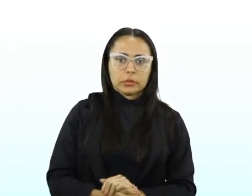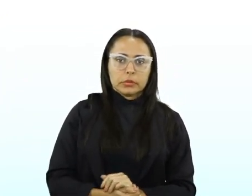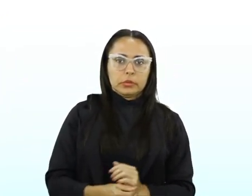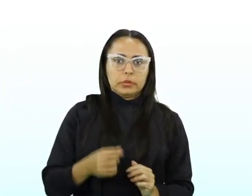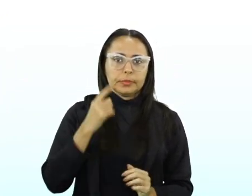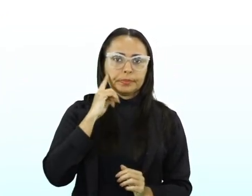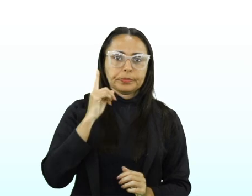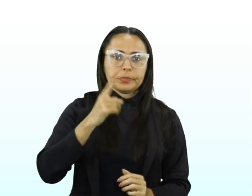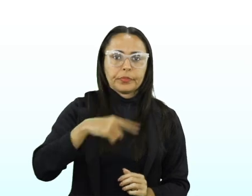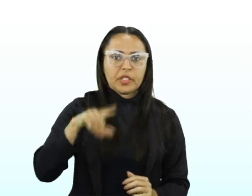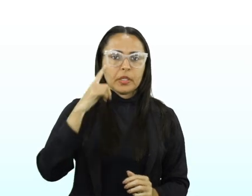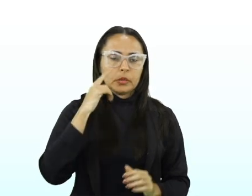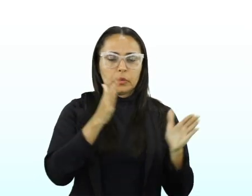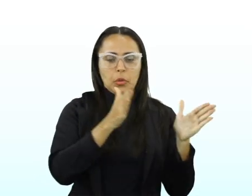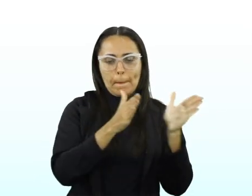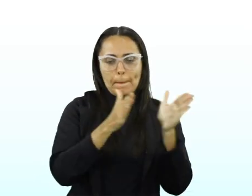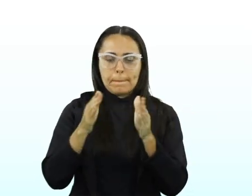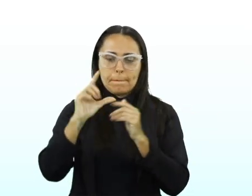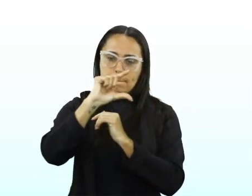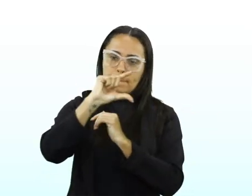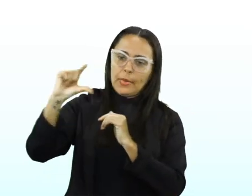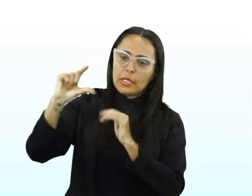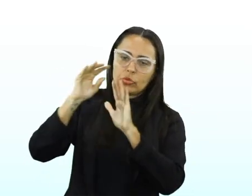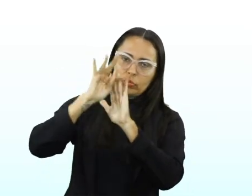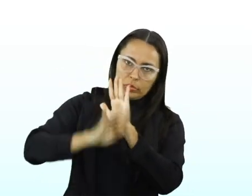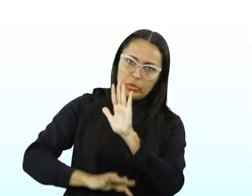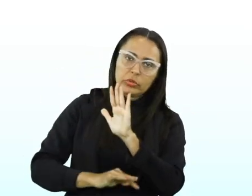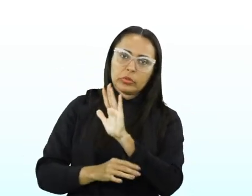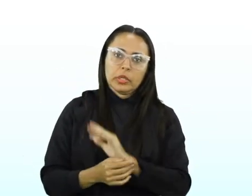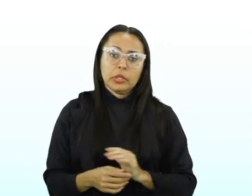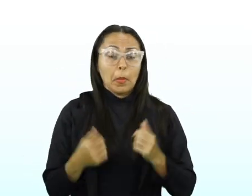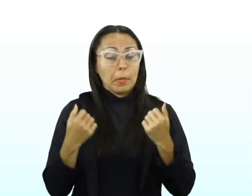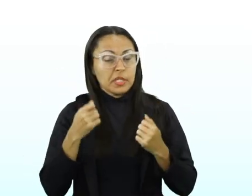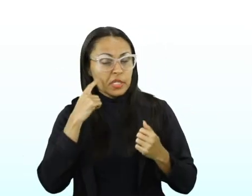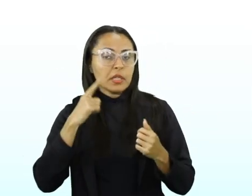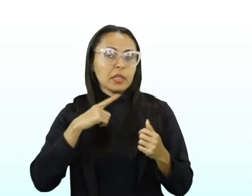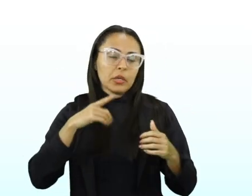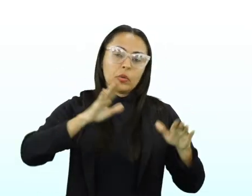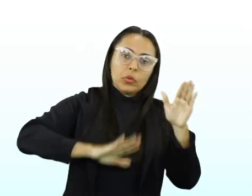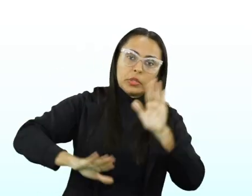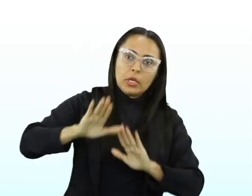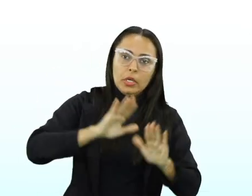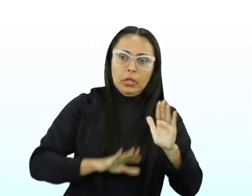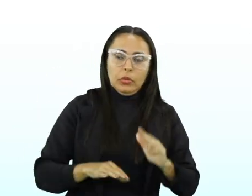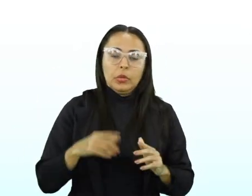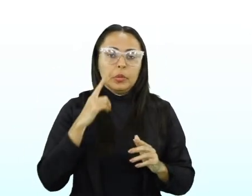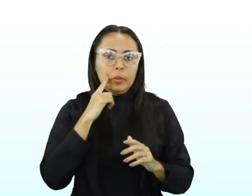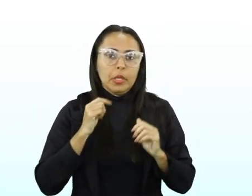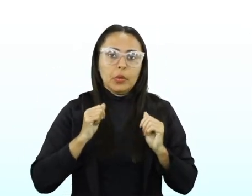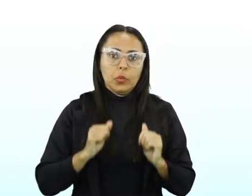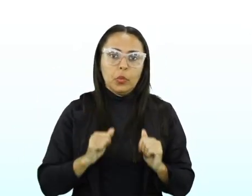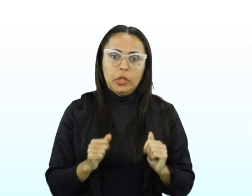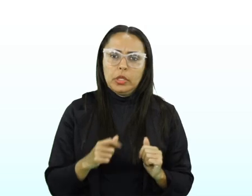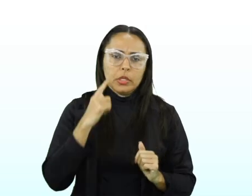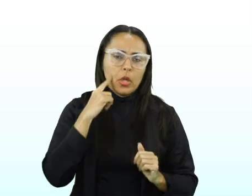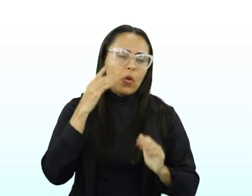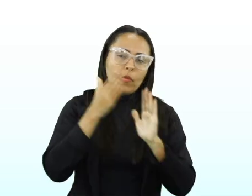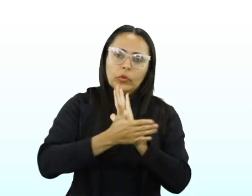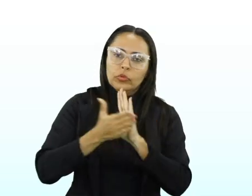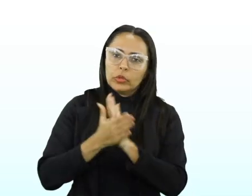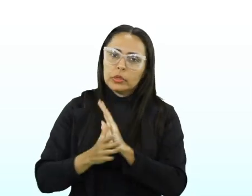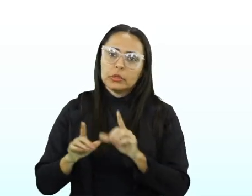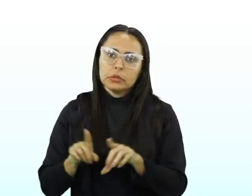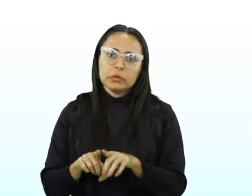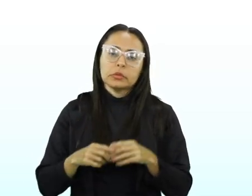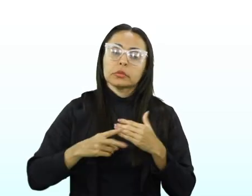texto adaptado, porque é um pedaço do texto. Então, tem que ter um cuidado muito grande com isso aí, para poder não fugir da